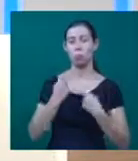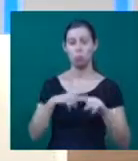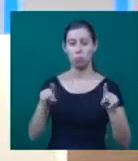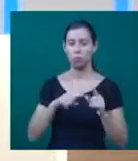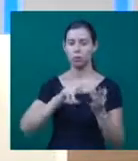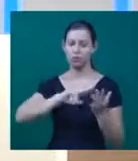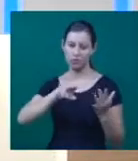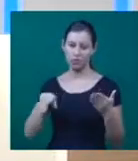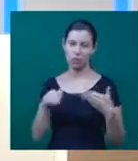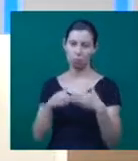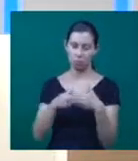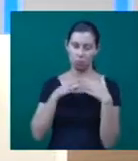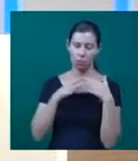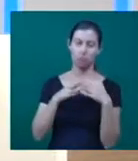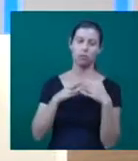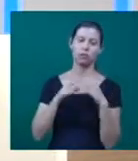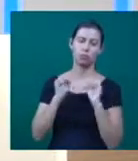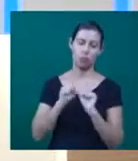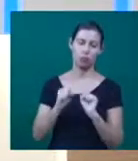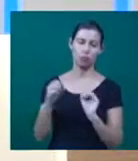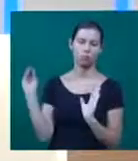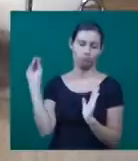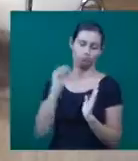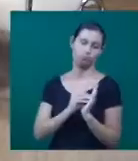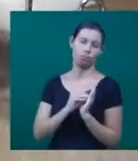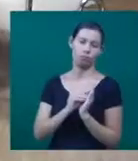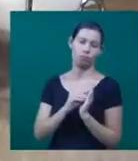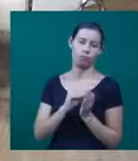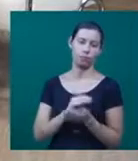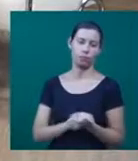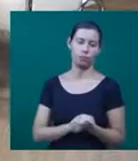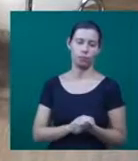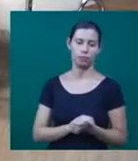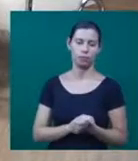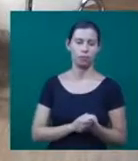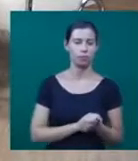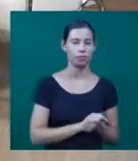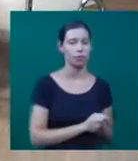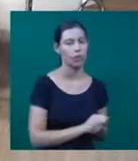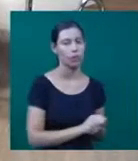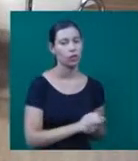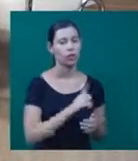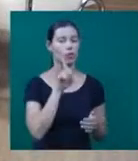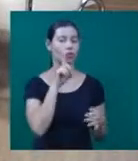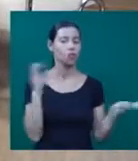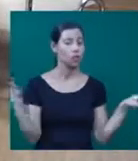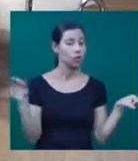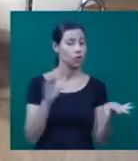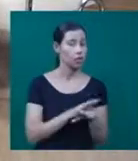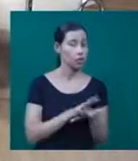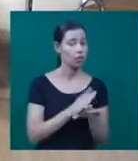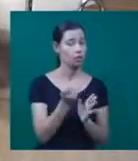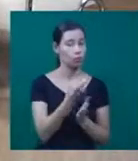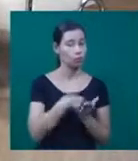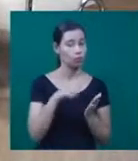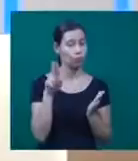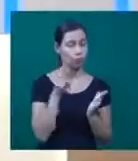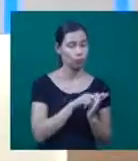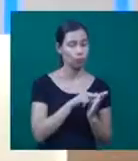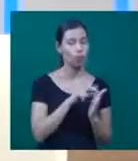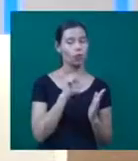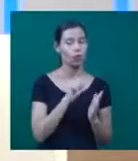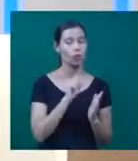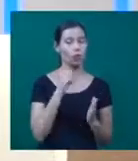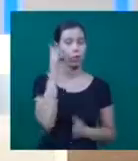ali no regulamento, eles enviam para o próprio site. É importante reforçar, então, a data limite aí para a inscrição? Domingo agora,